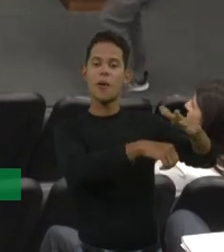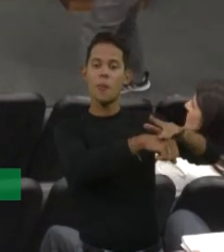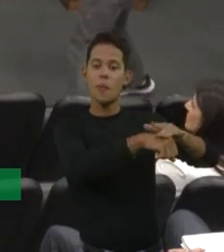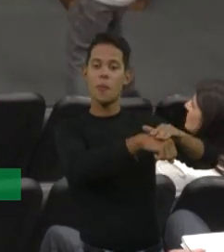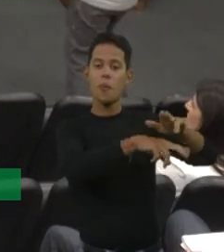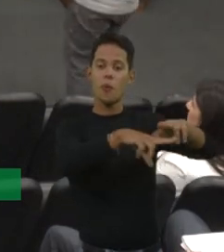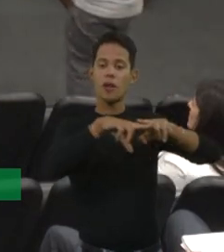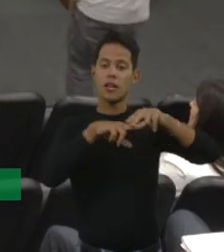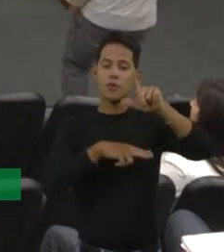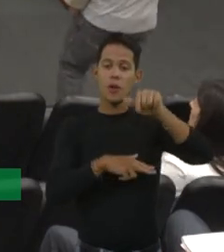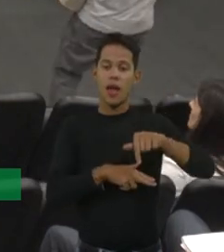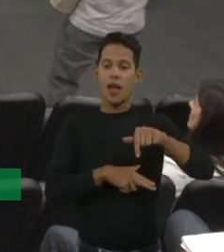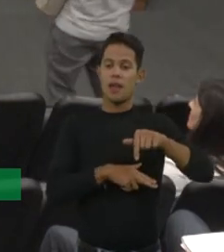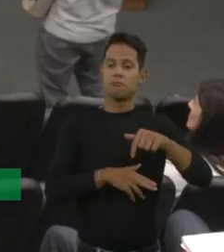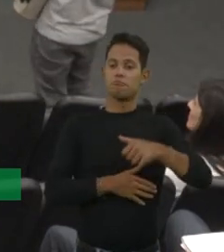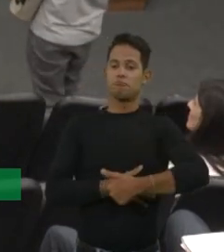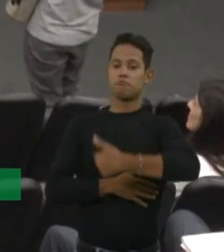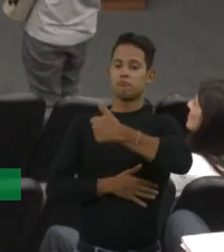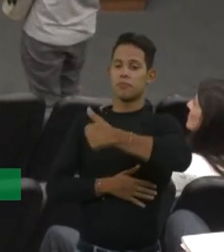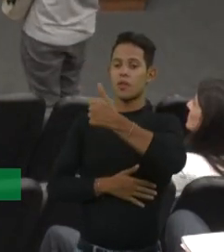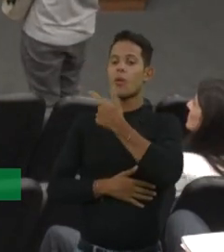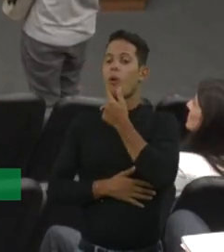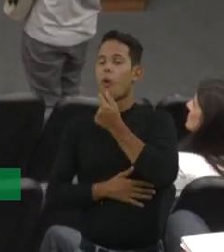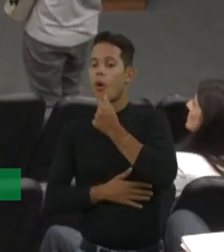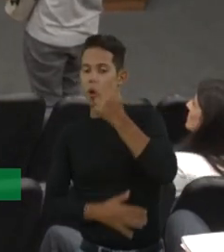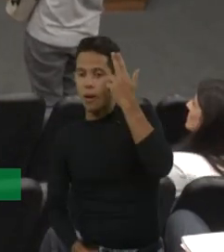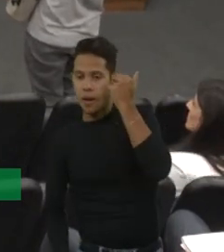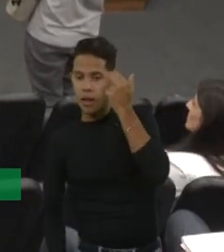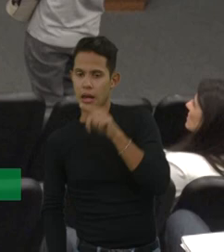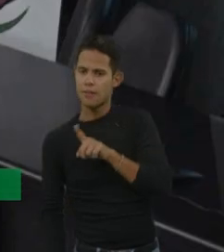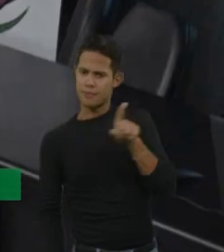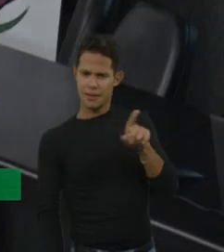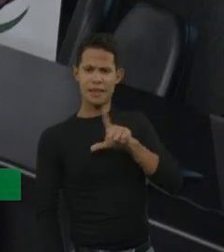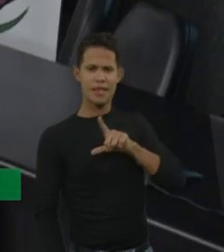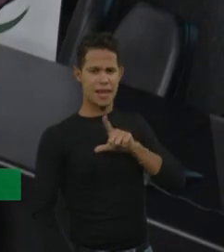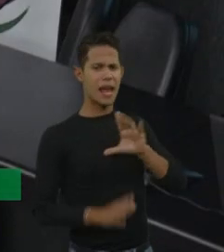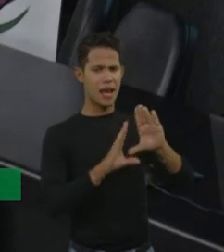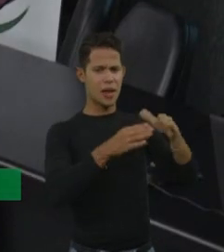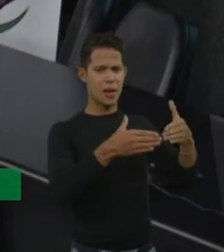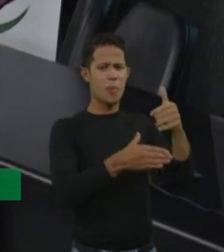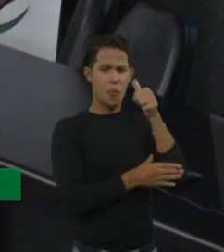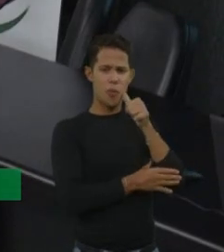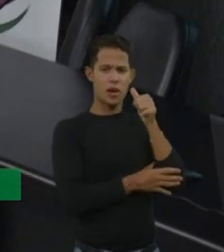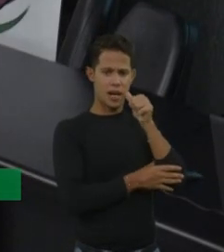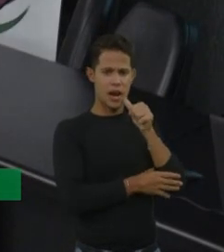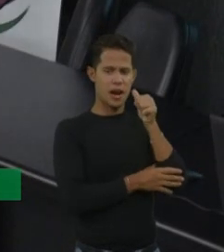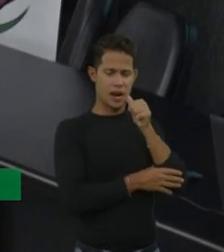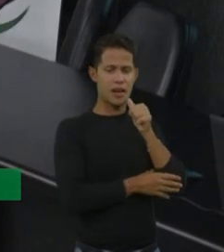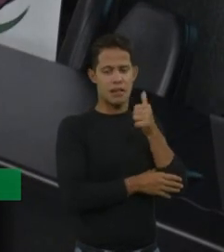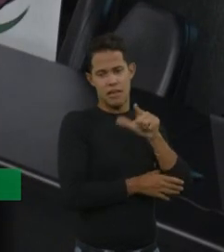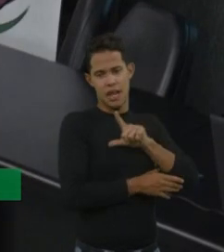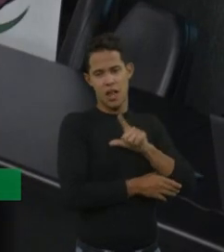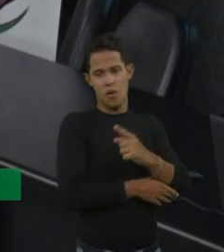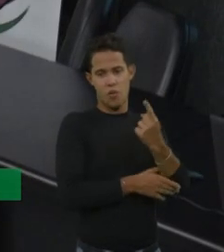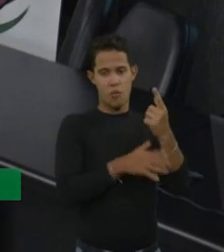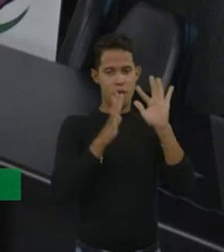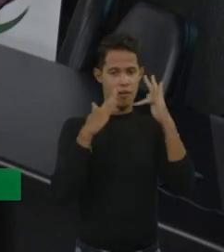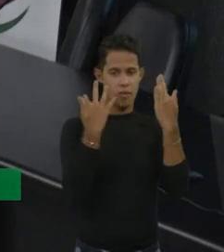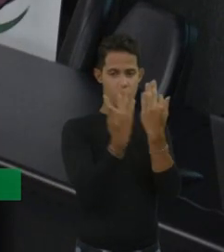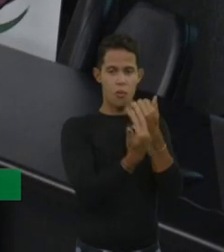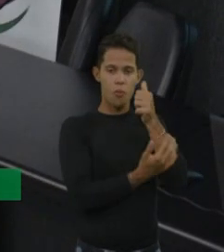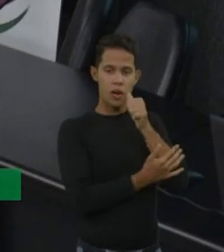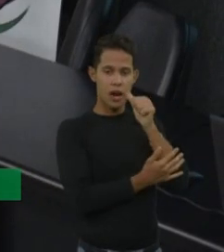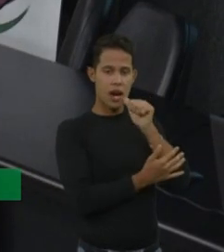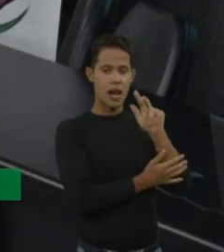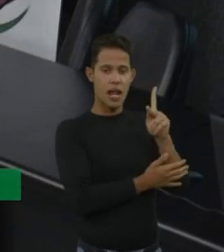homens. Existem mulheres hemofílicas? Sim, existem. Em Santa Catarina, gente tem uma família com mulheres hemofílicas B,